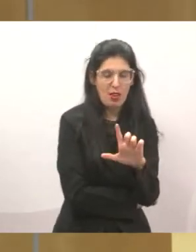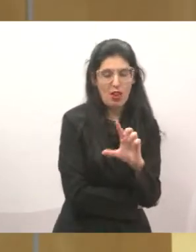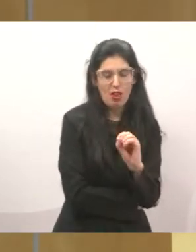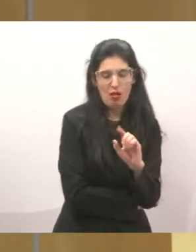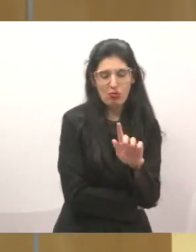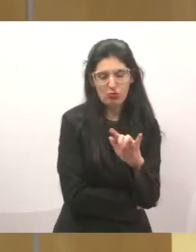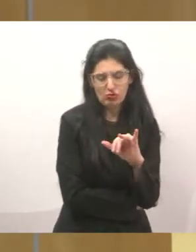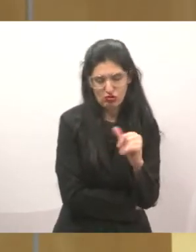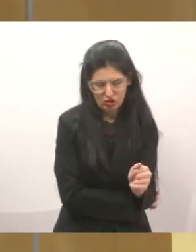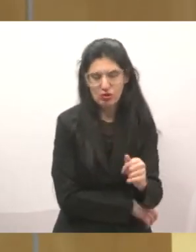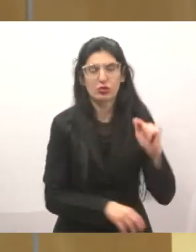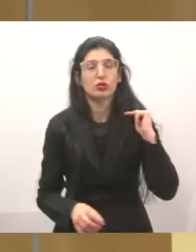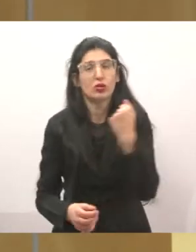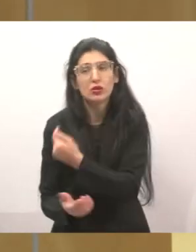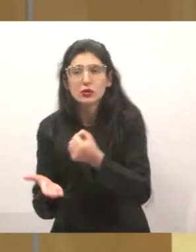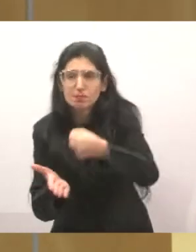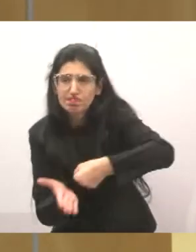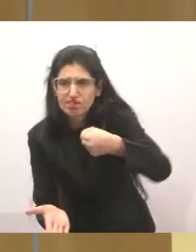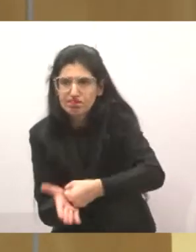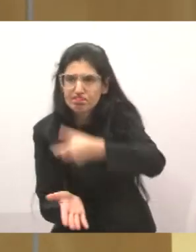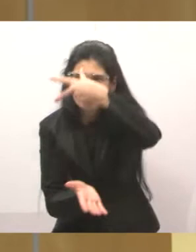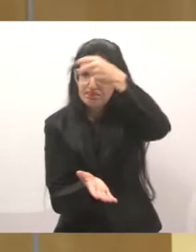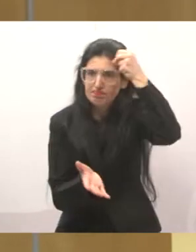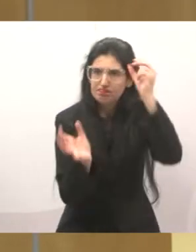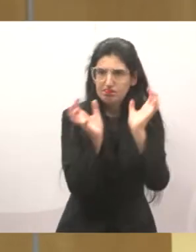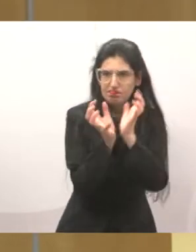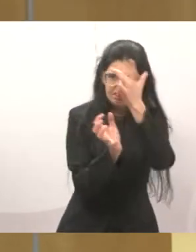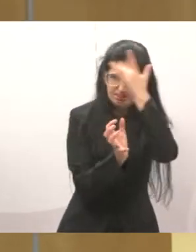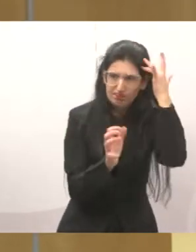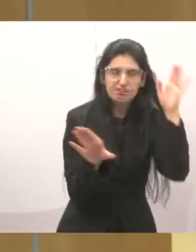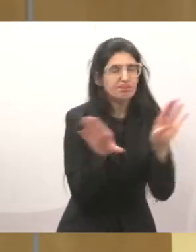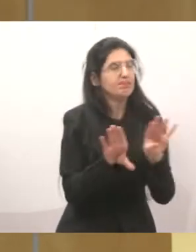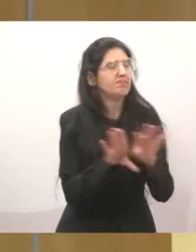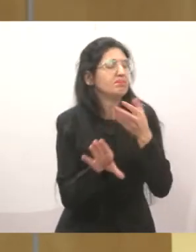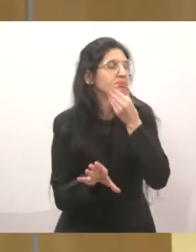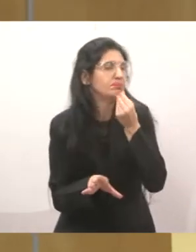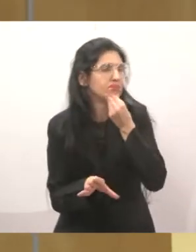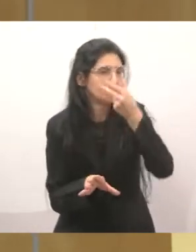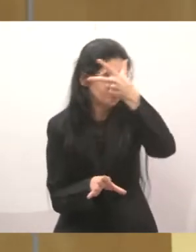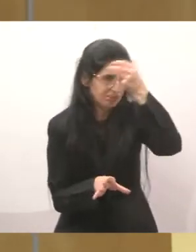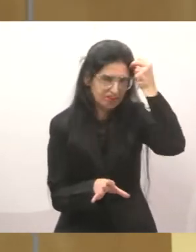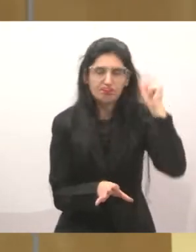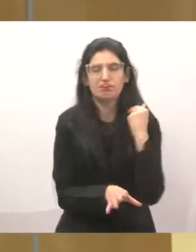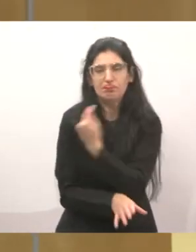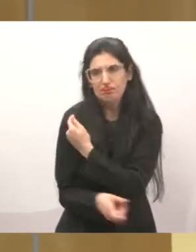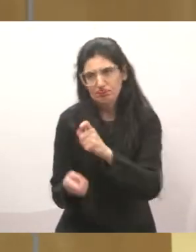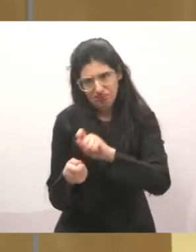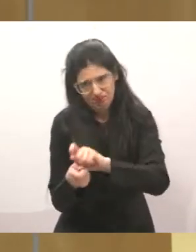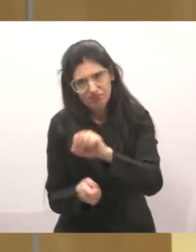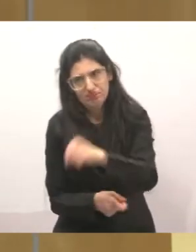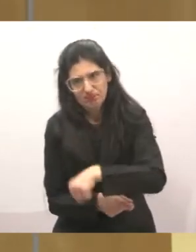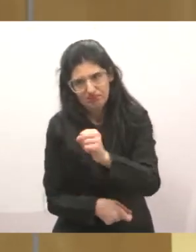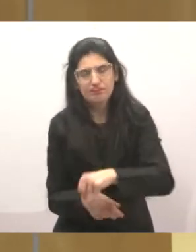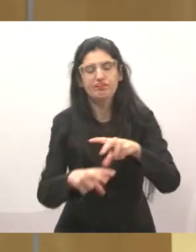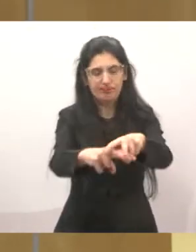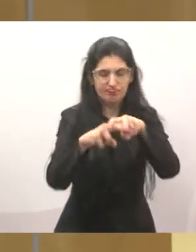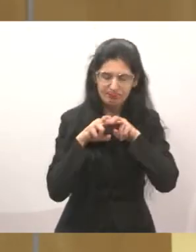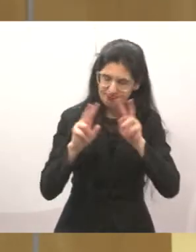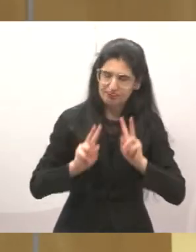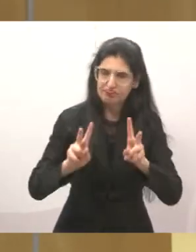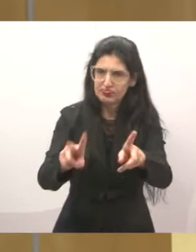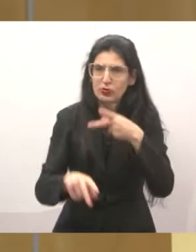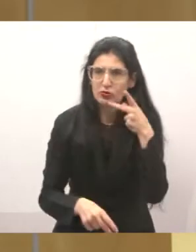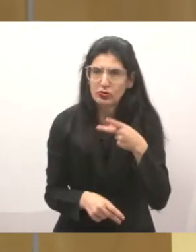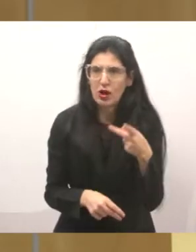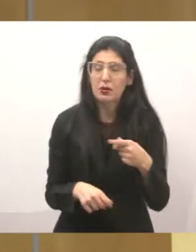cobrar das secretarias responsáveis, cobrado do prefeito. Foi o que a gente fez. Por isso que eu sempre falo, não